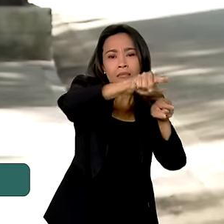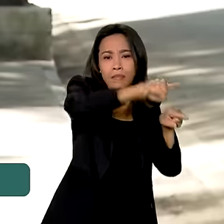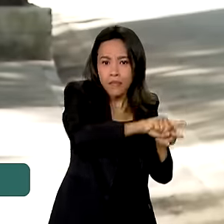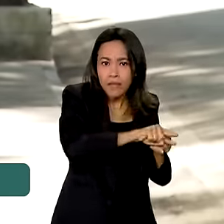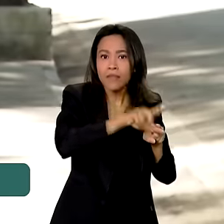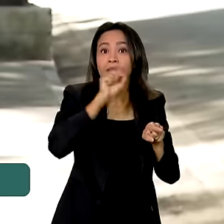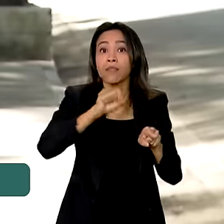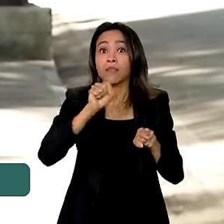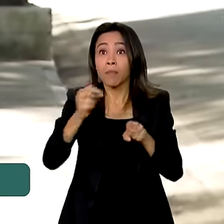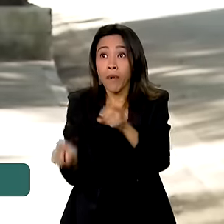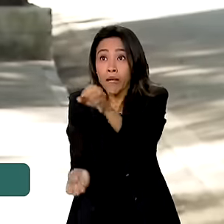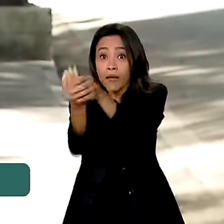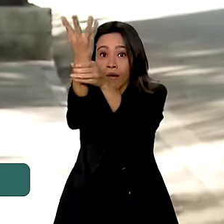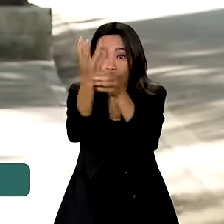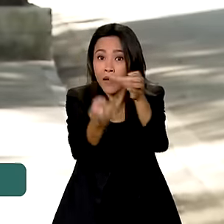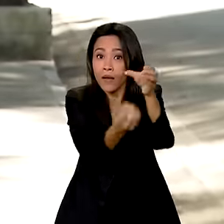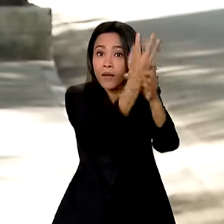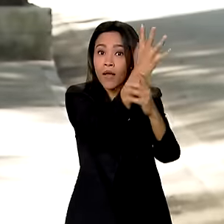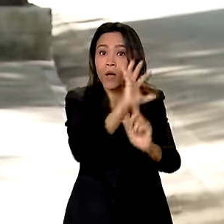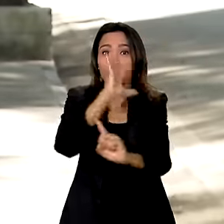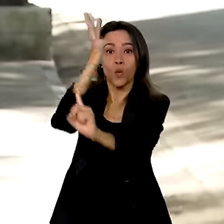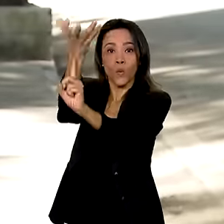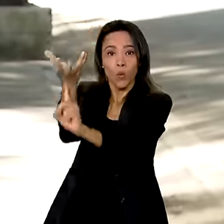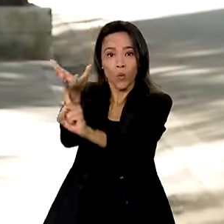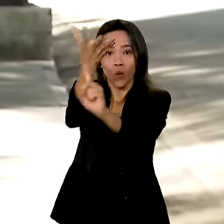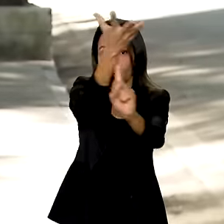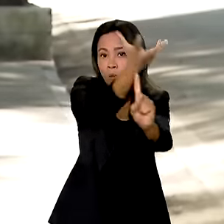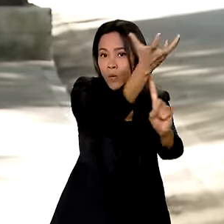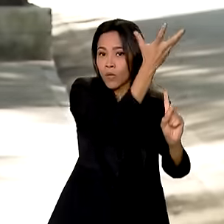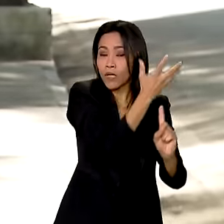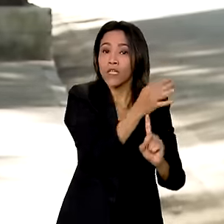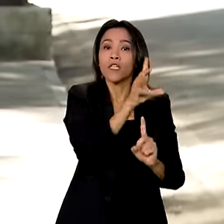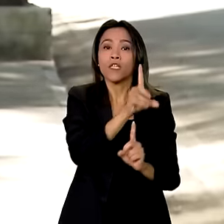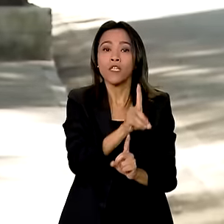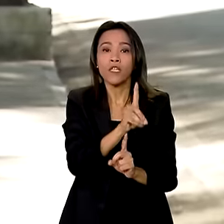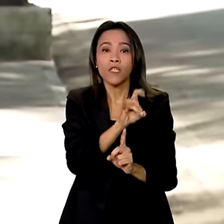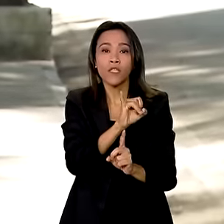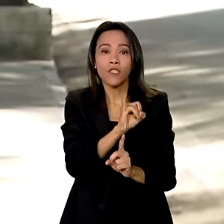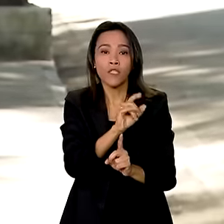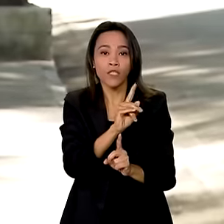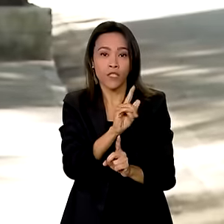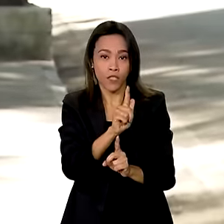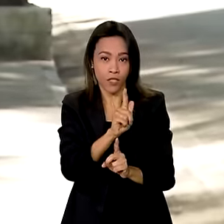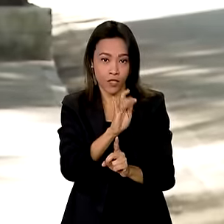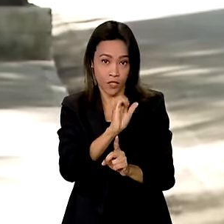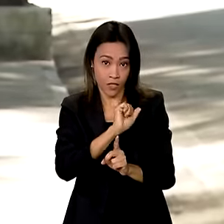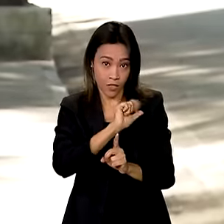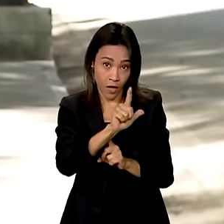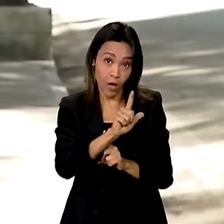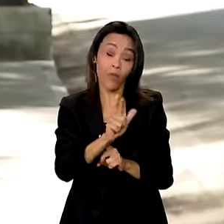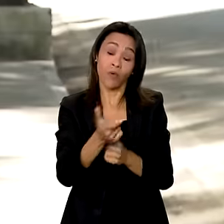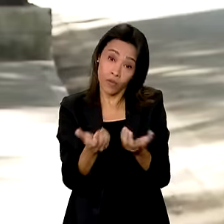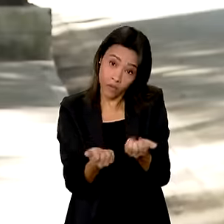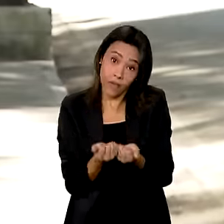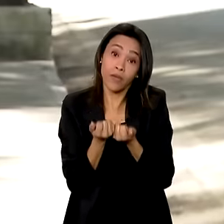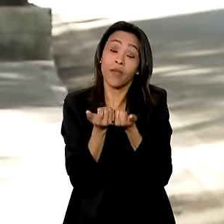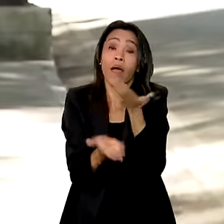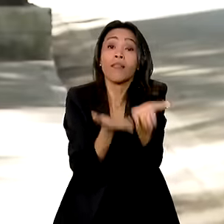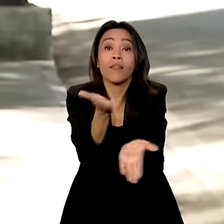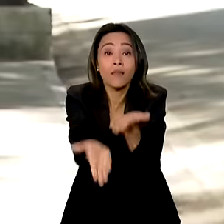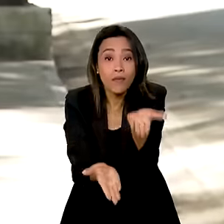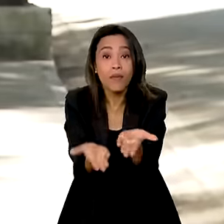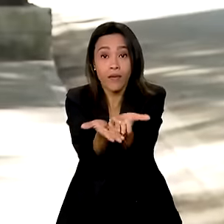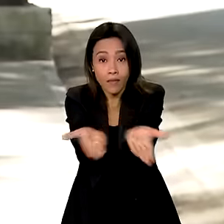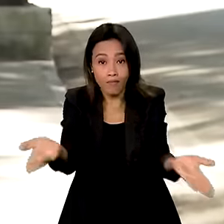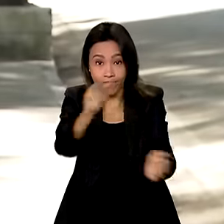estações de TV digital e assim ampliar a oferta de programação à população. Inicialmente,